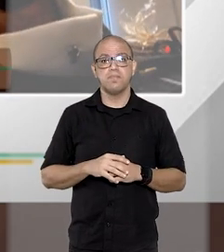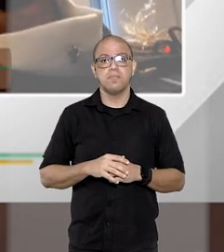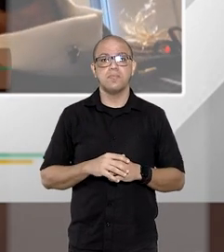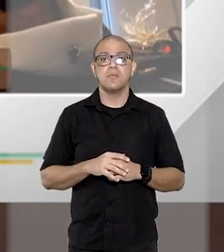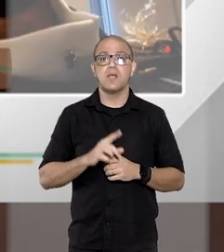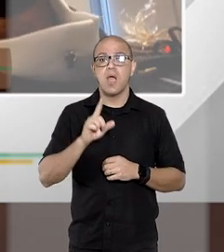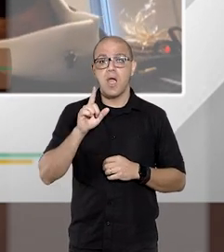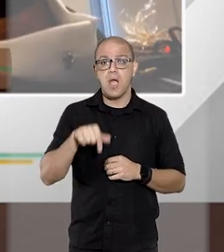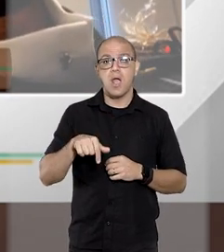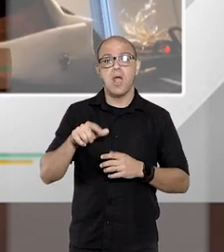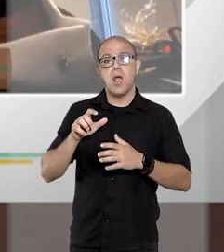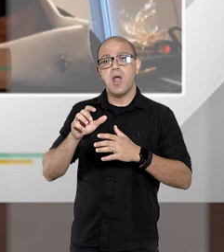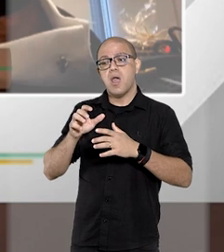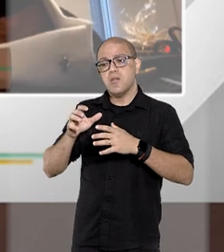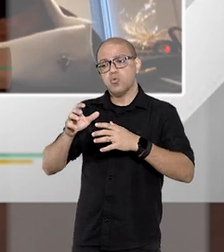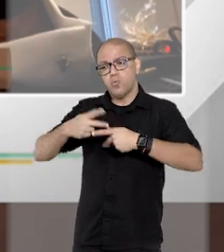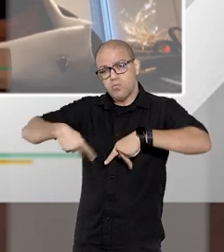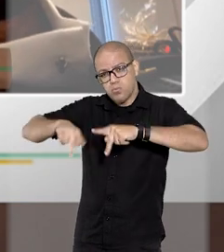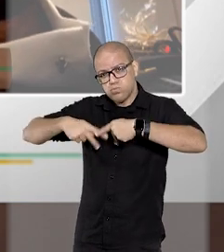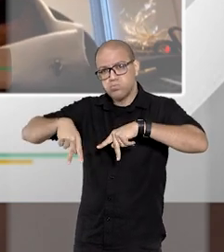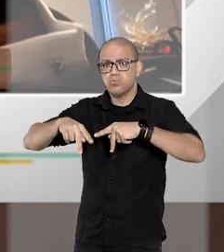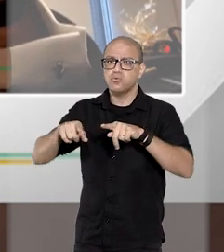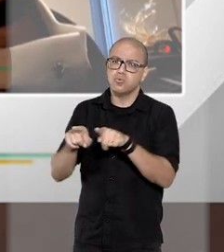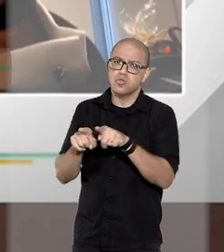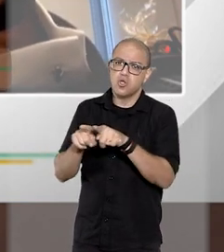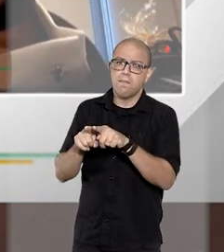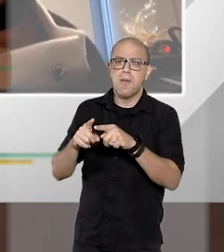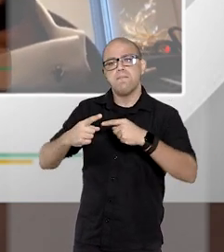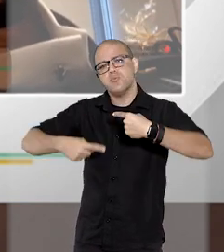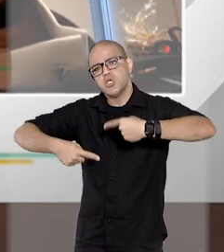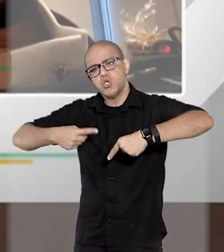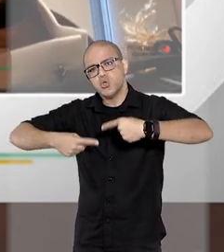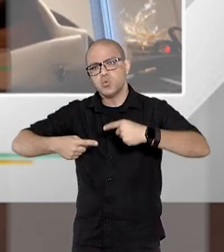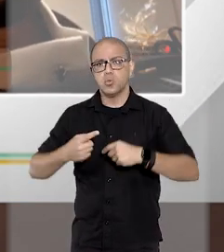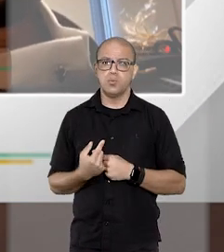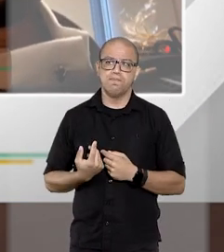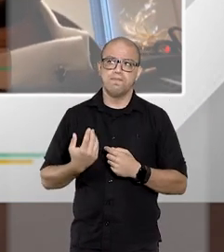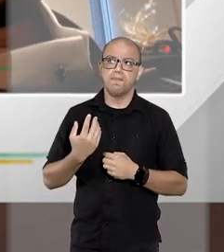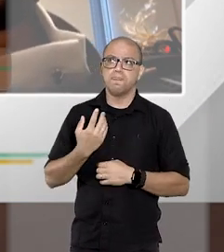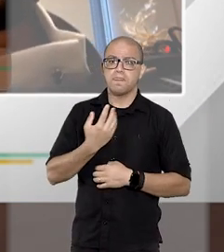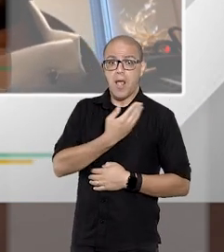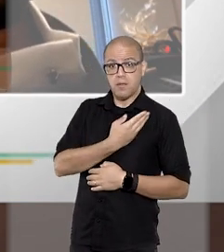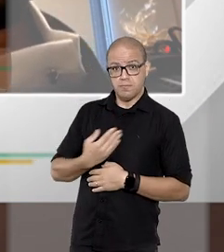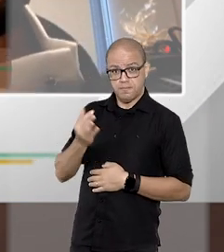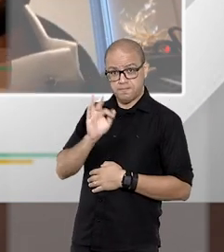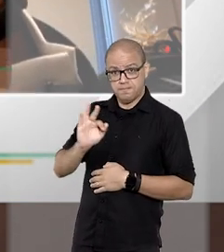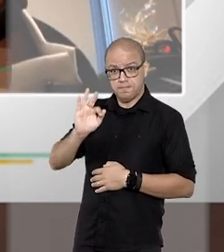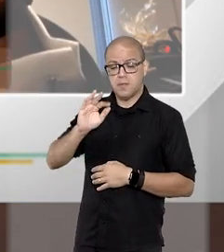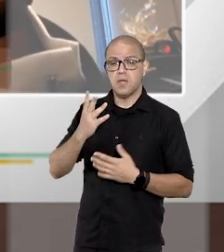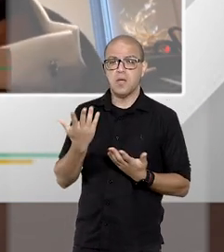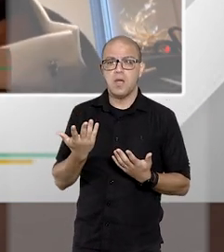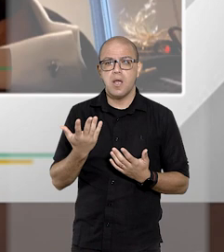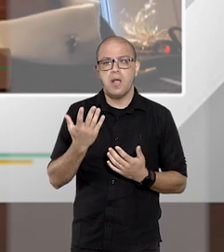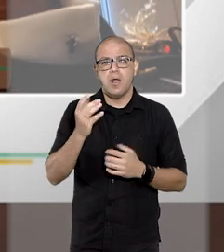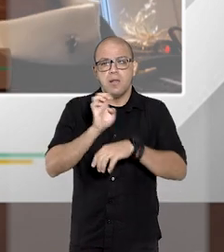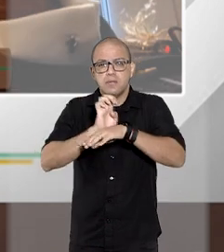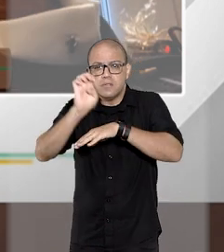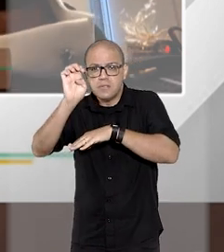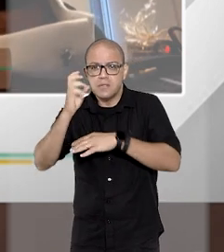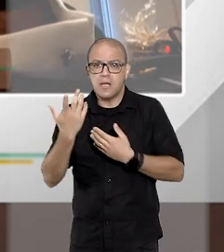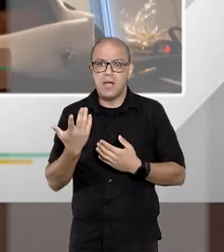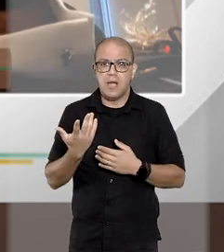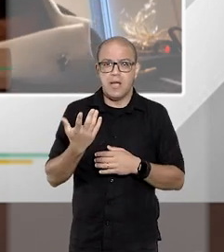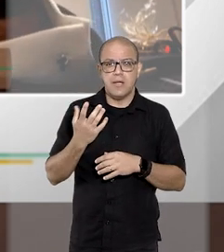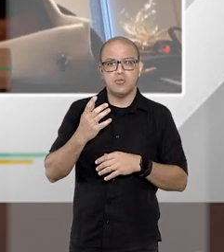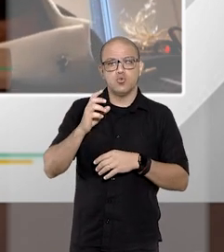administração pública direta, os entes públicos, também chamados de entes políticos, como, por exemplo, União, o Estado, Distrito